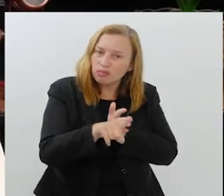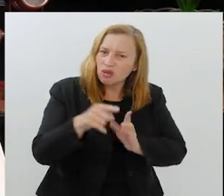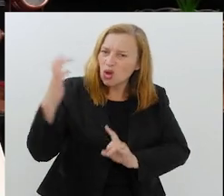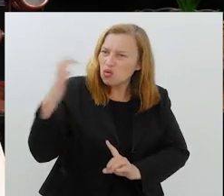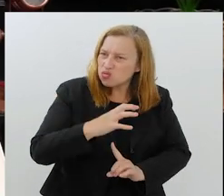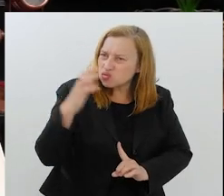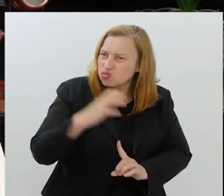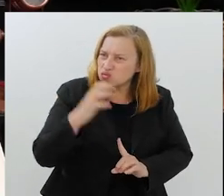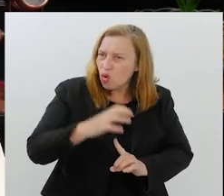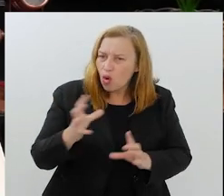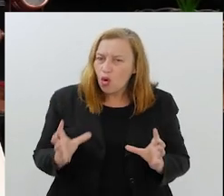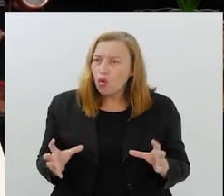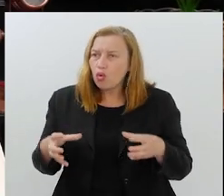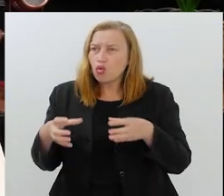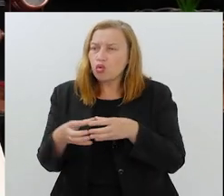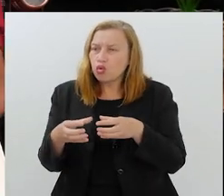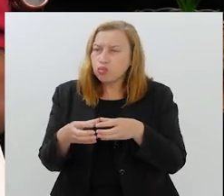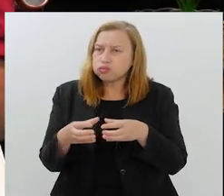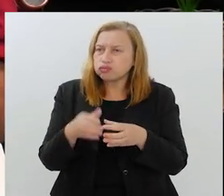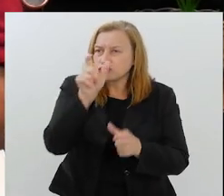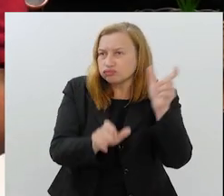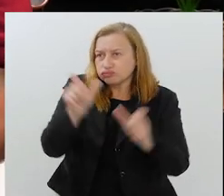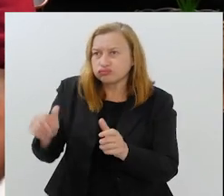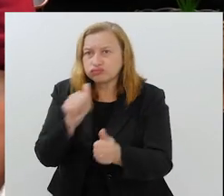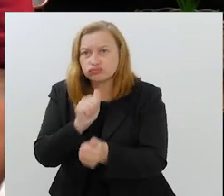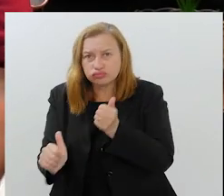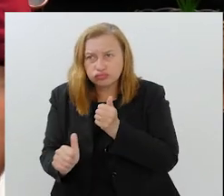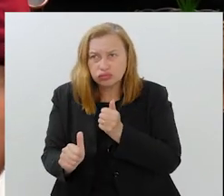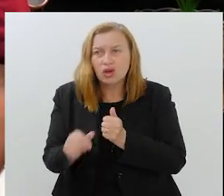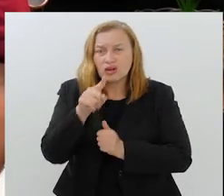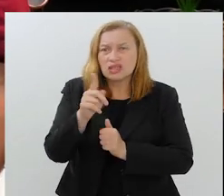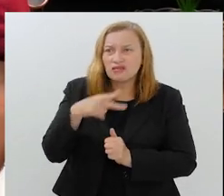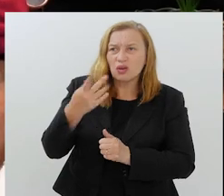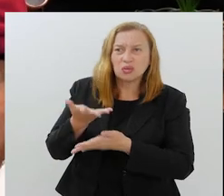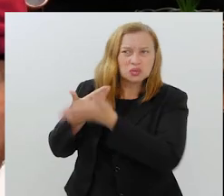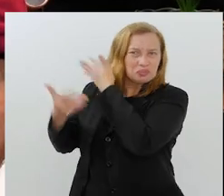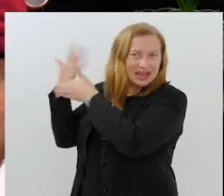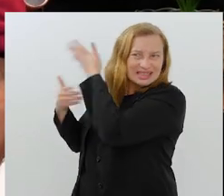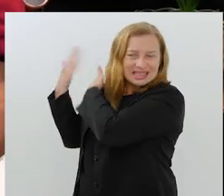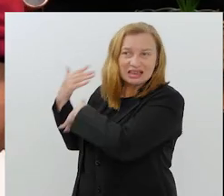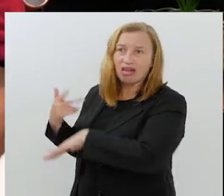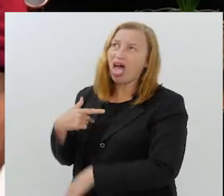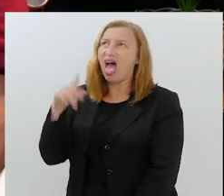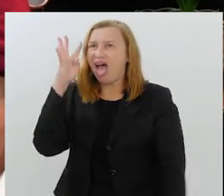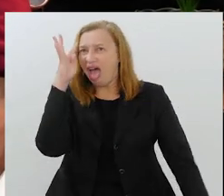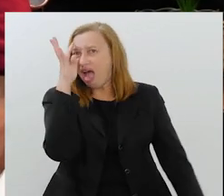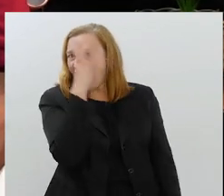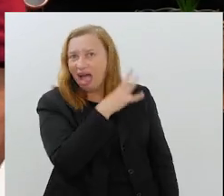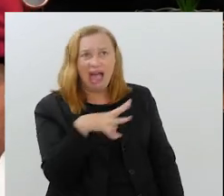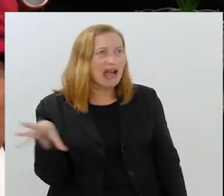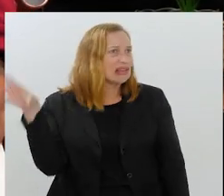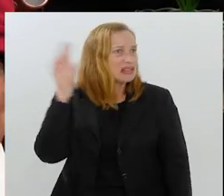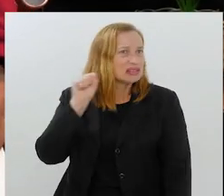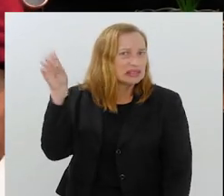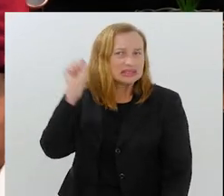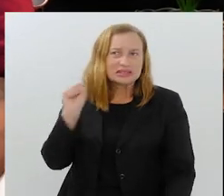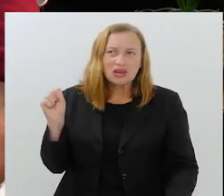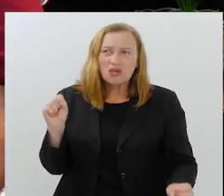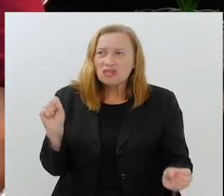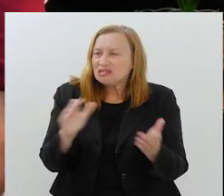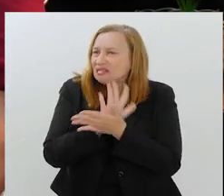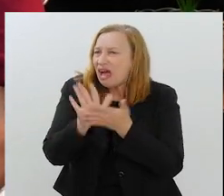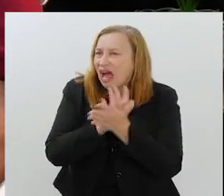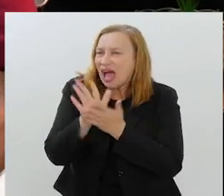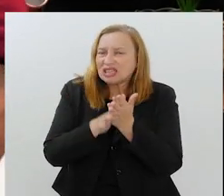isso pode influenciar o grupo de jogadores? Porque os jogadores, conforme você disse, antigamente se dizia, são alienados, não ouvem rádio, não ouvem